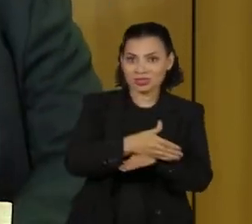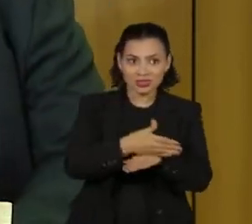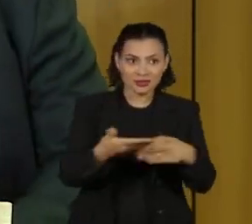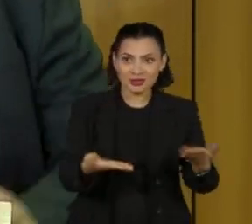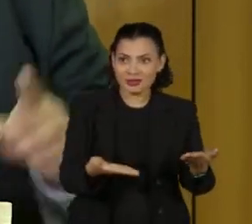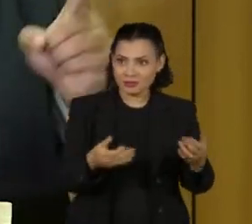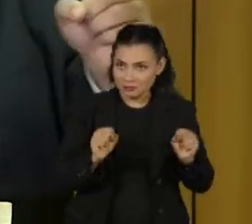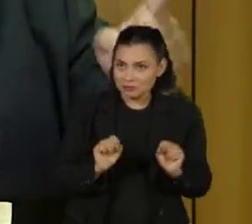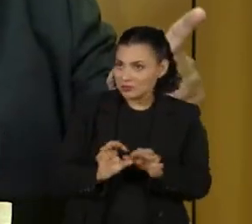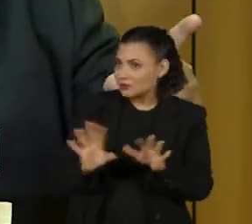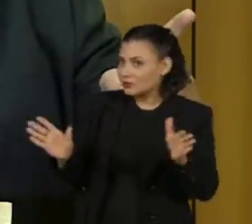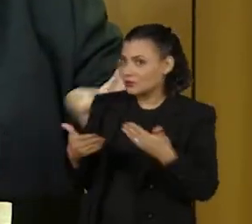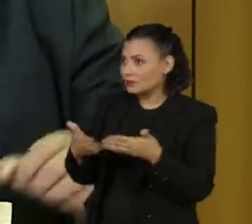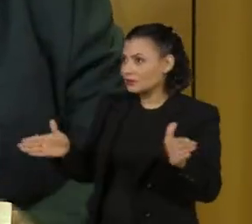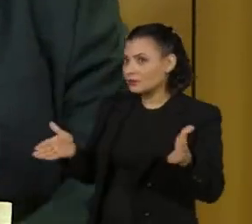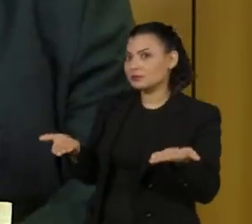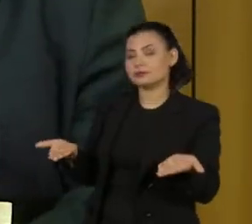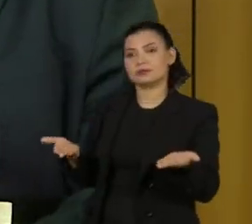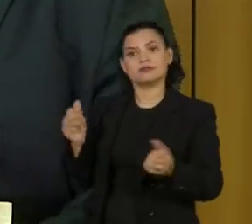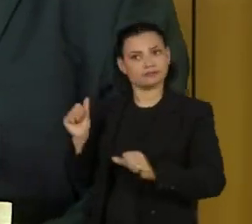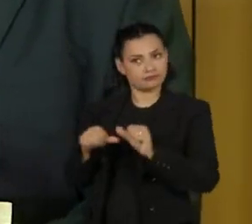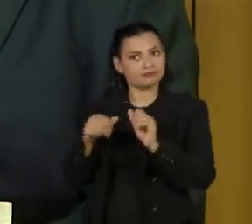foi alterado.